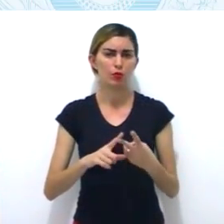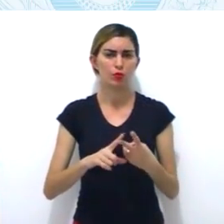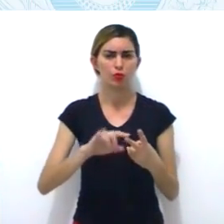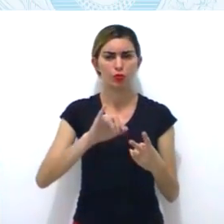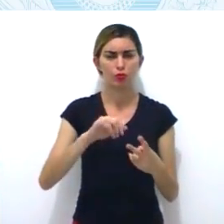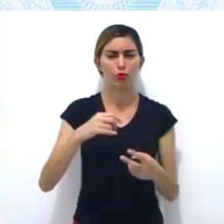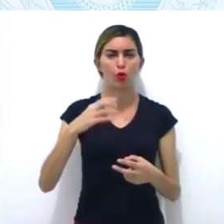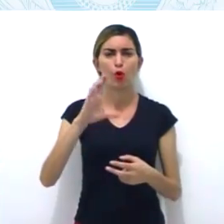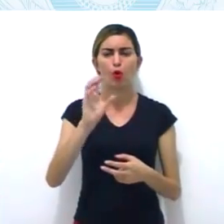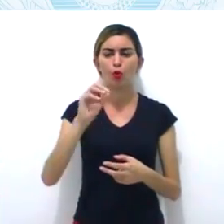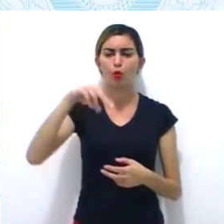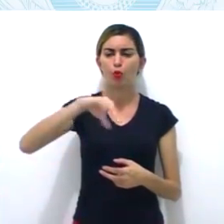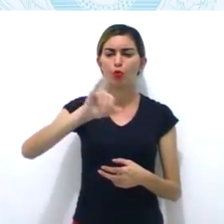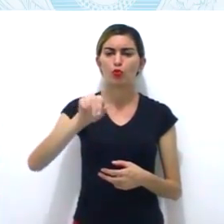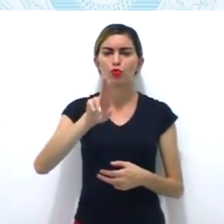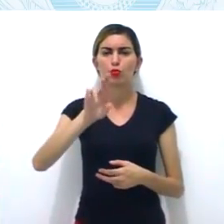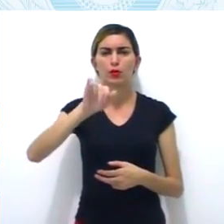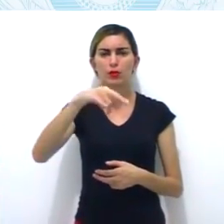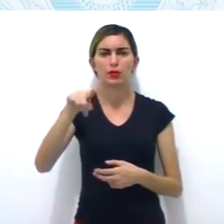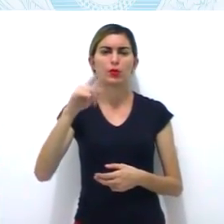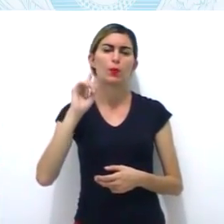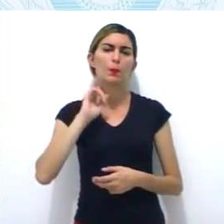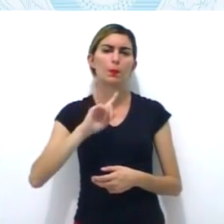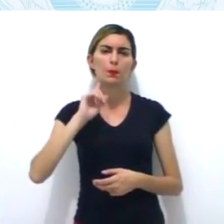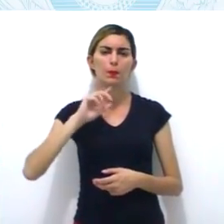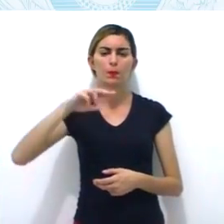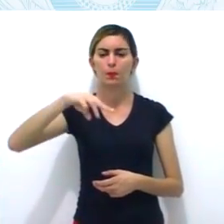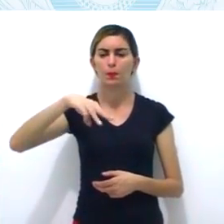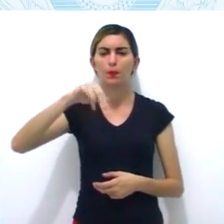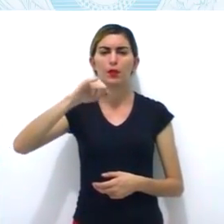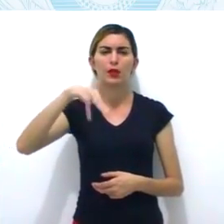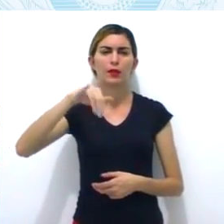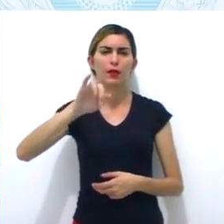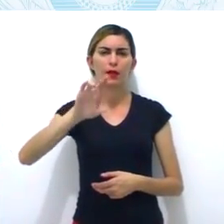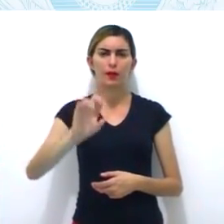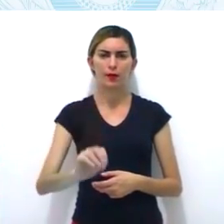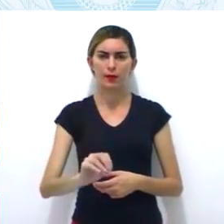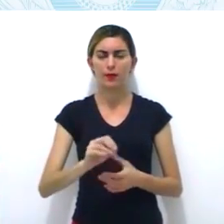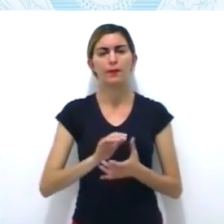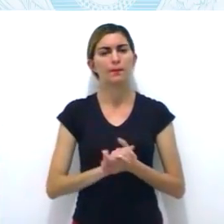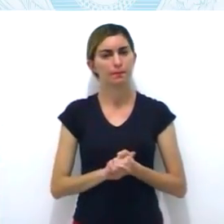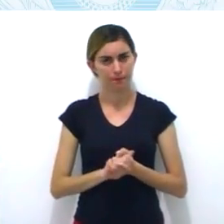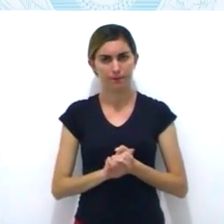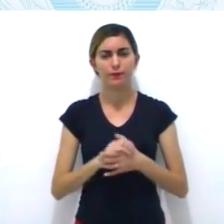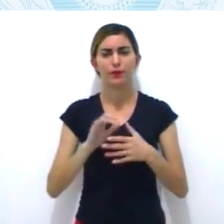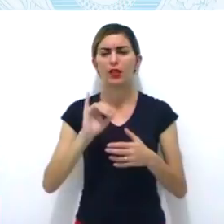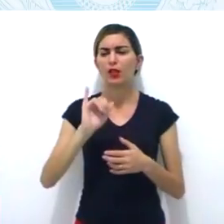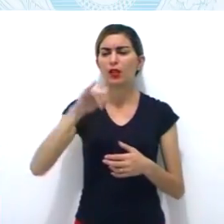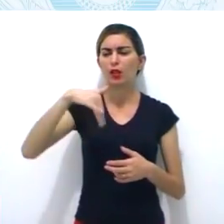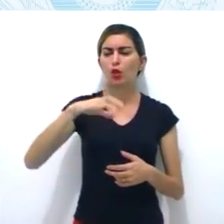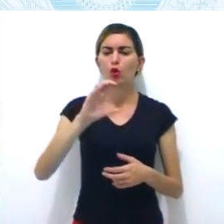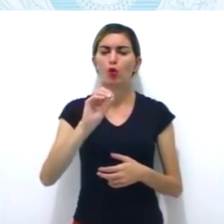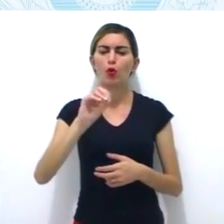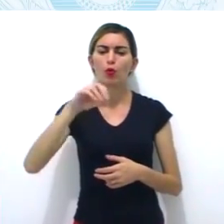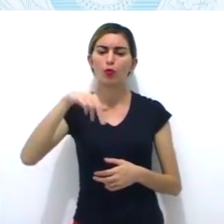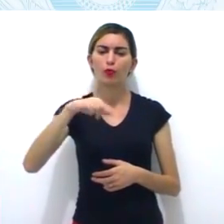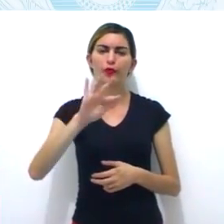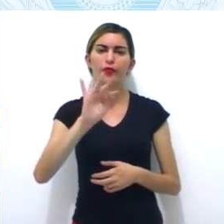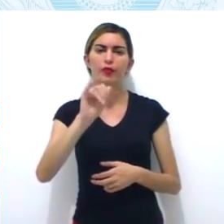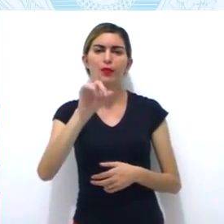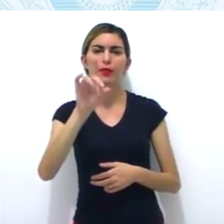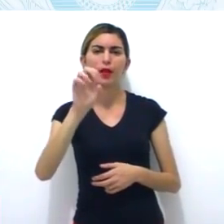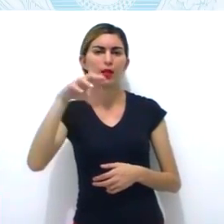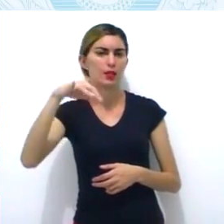mineira ou conjuração mineira é como ficou conhecida a revolta de caráter